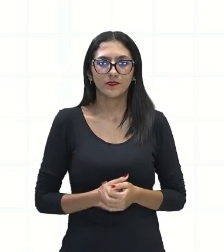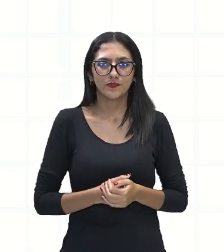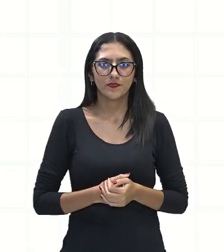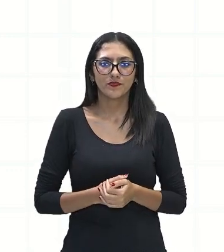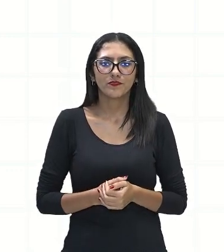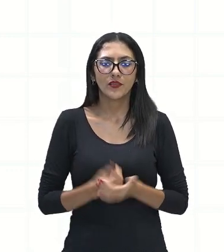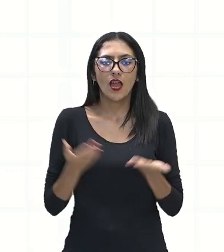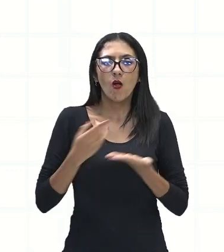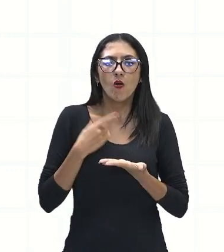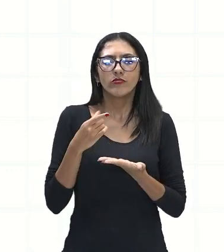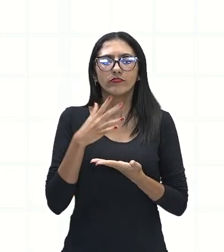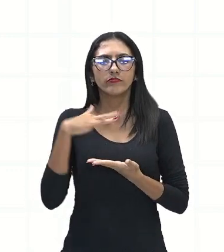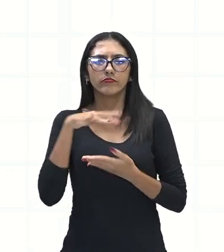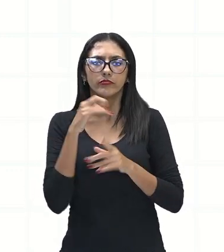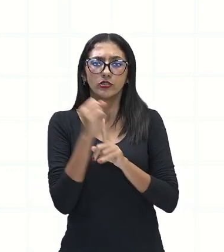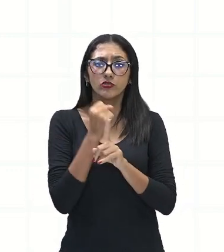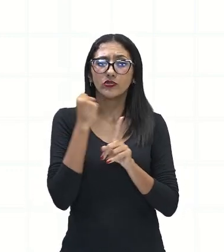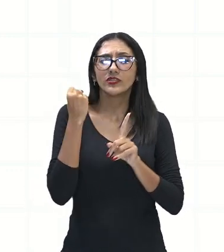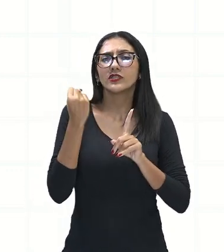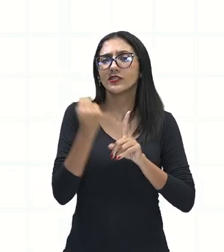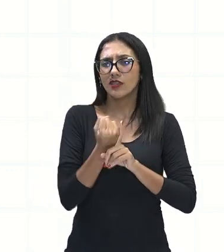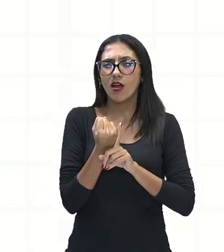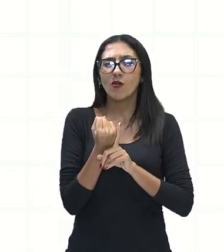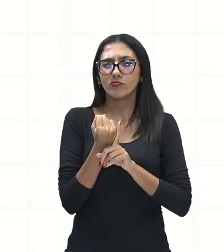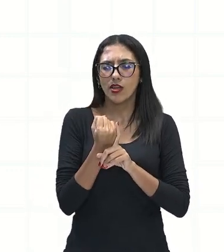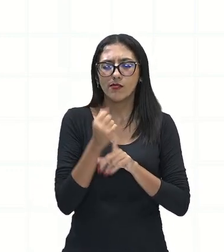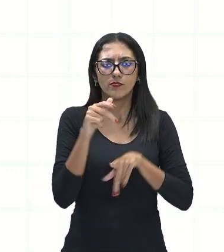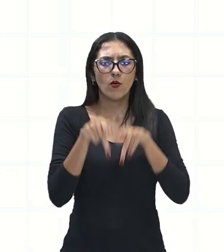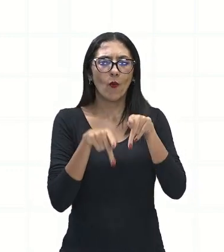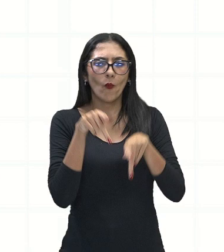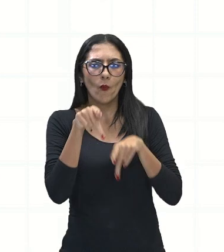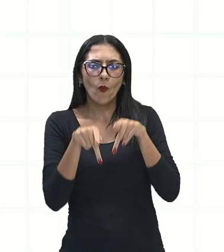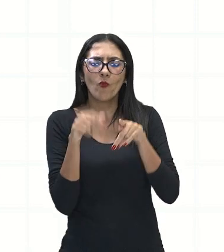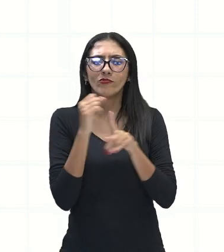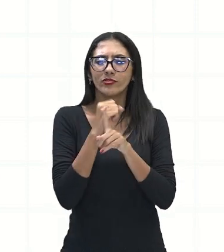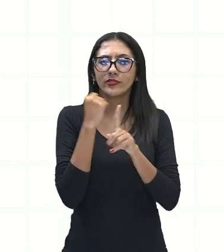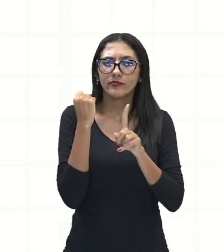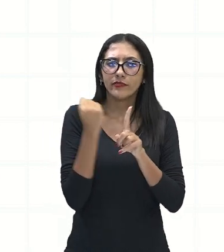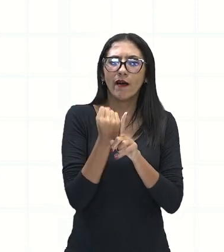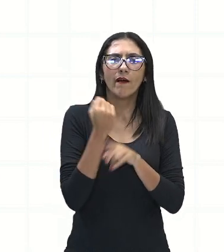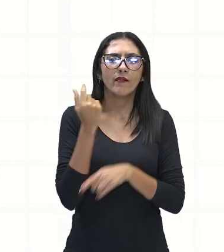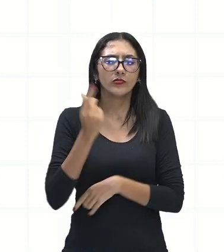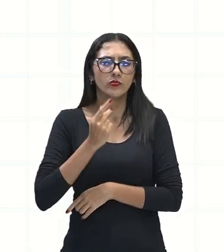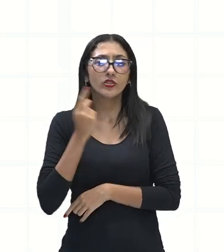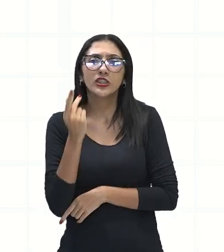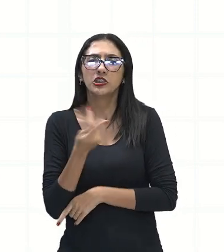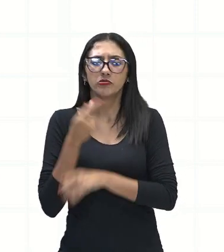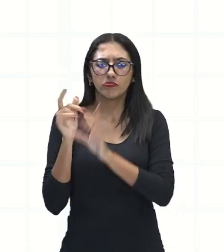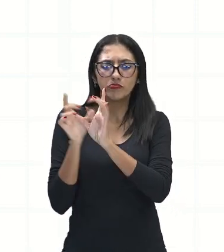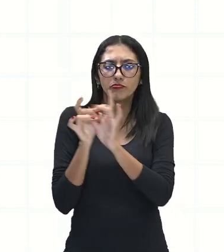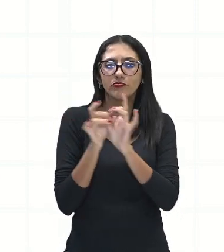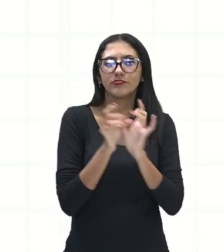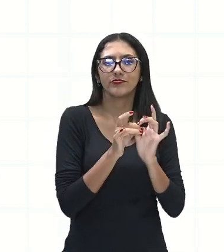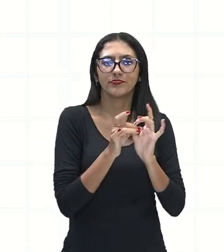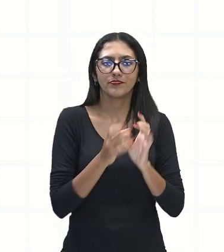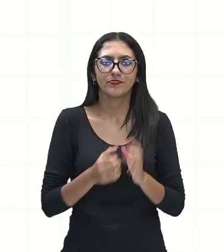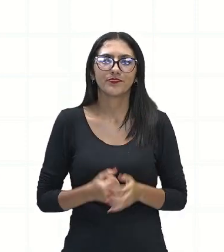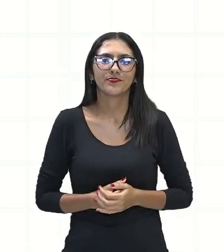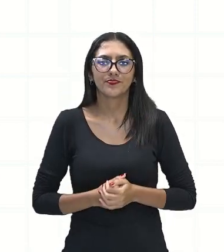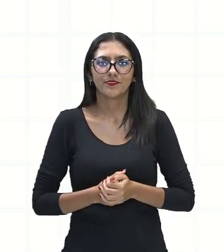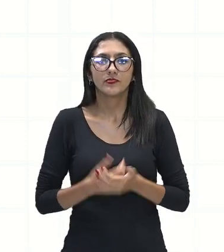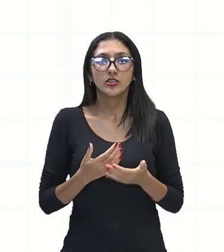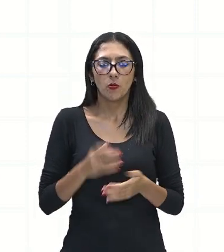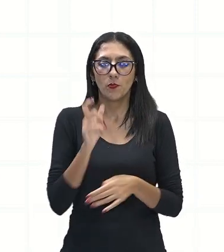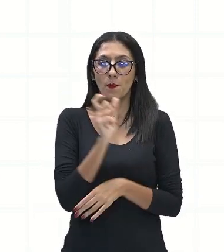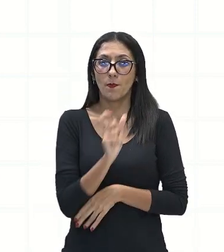Campo mais social, né? Quando se trata de povo, de pessoas aqui, né? Então, a palavra